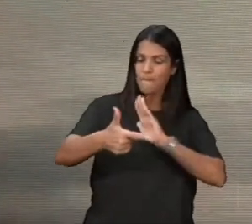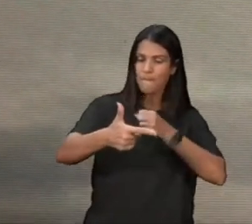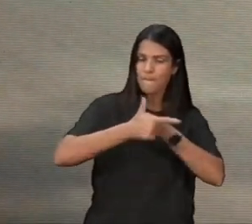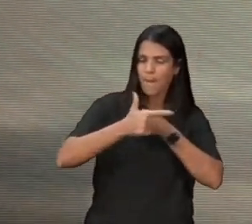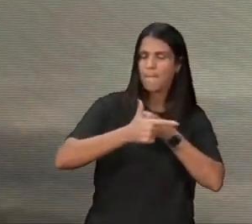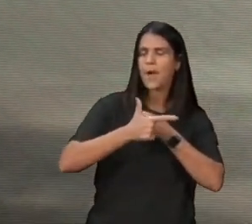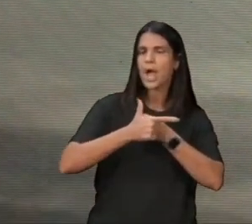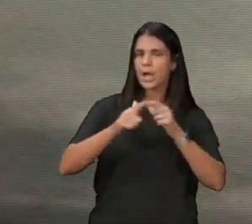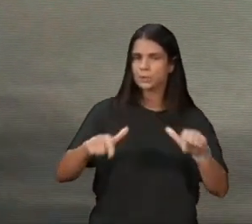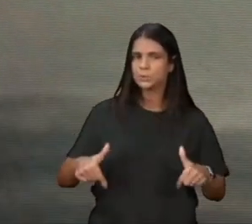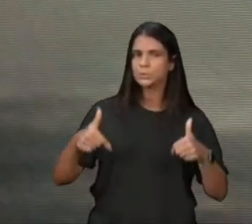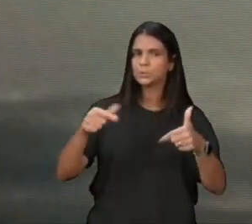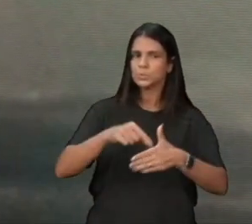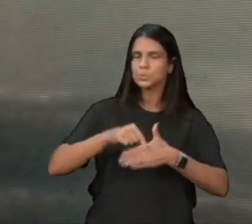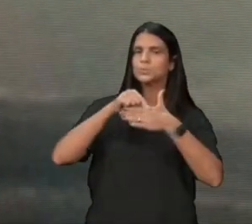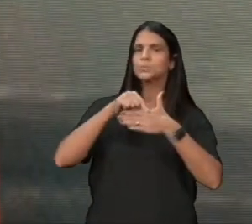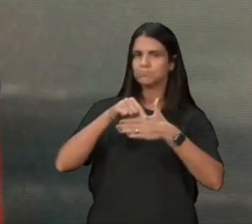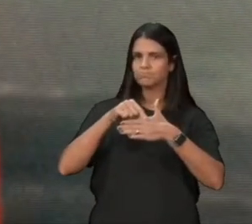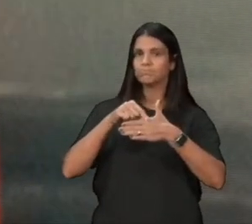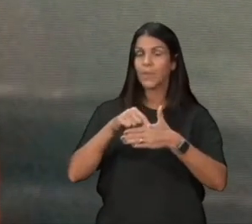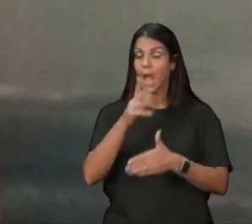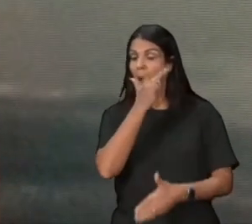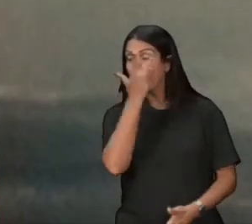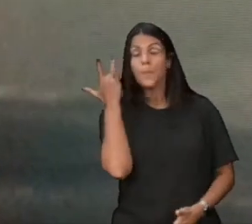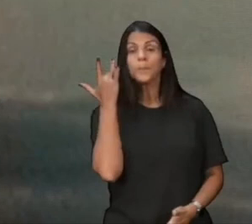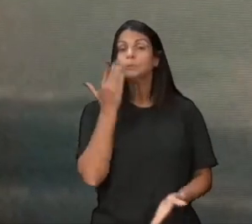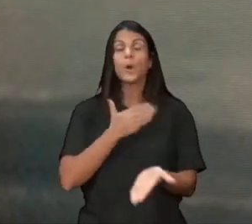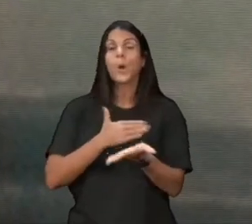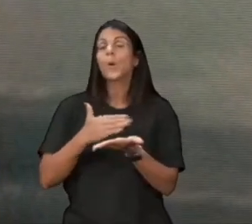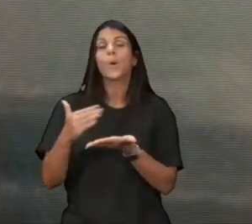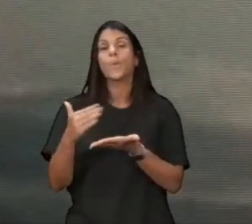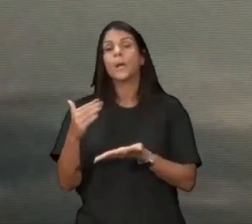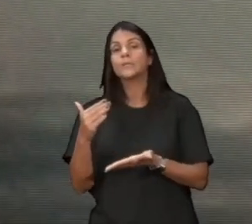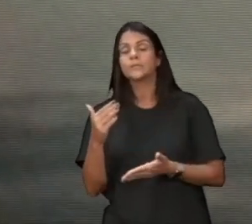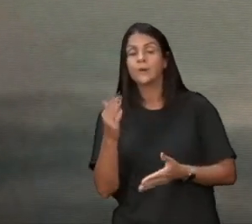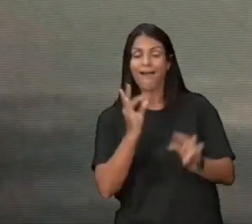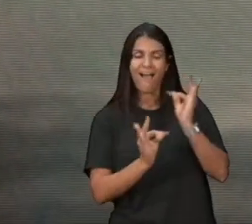e porque a gente desempenha papéis, as pessoas começam a nos tratar, não pelo que somos, mas pelos papéis,